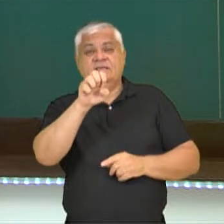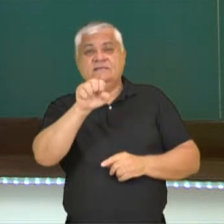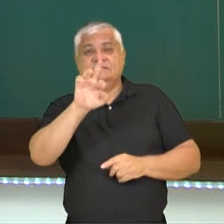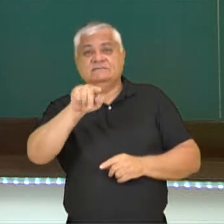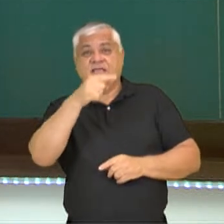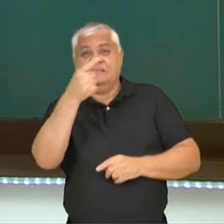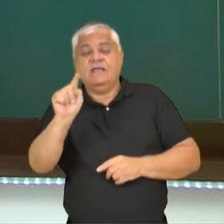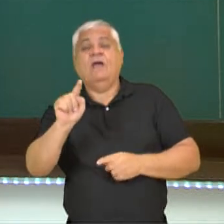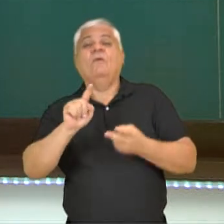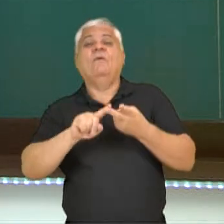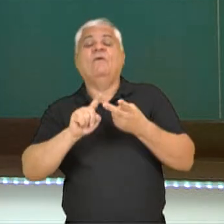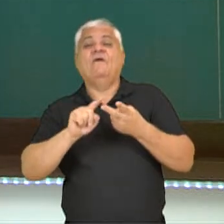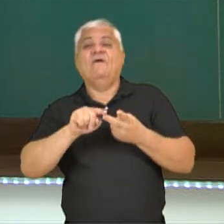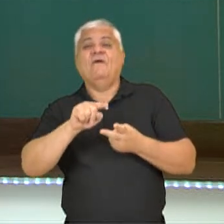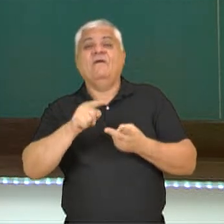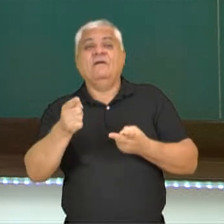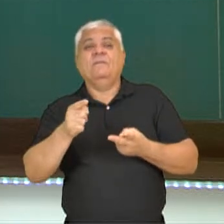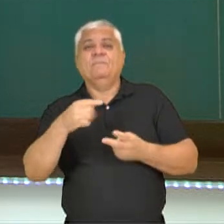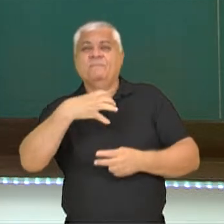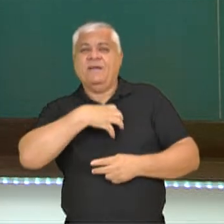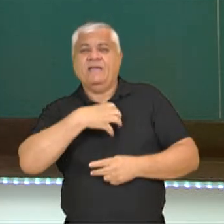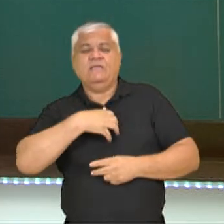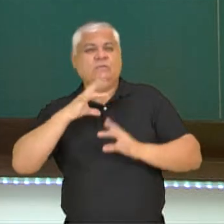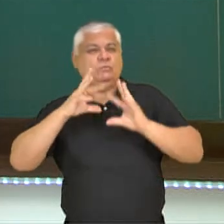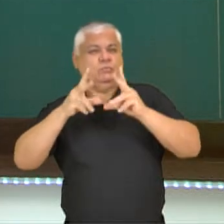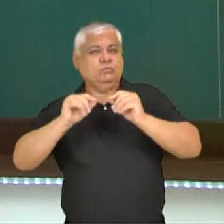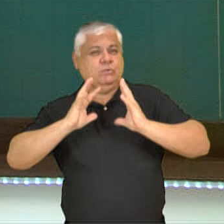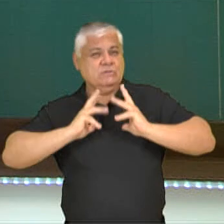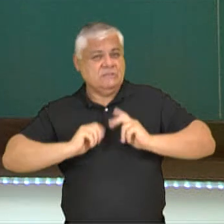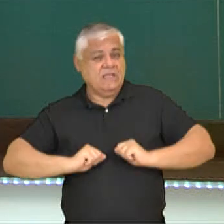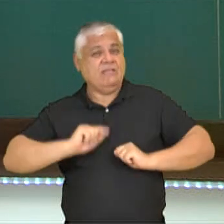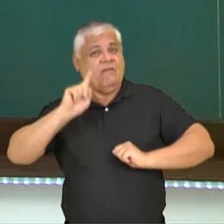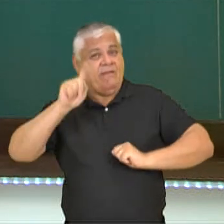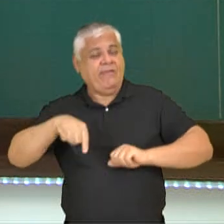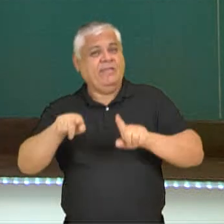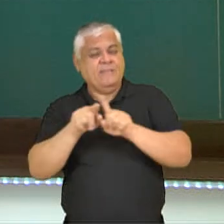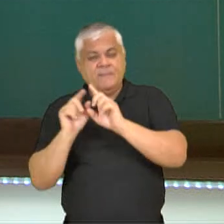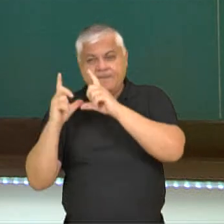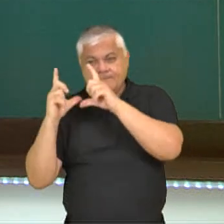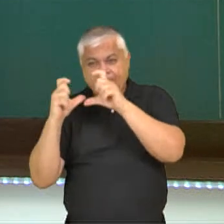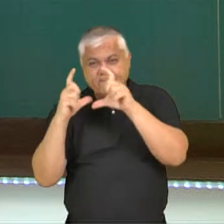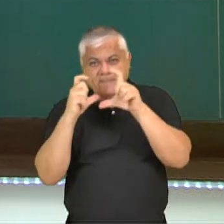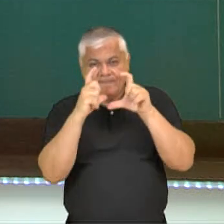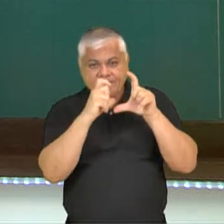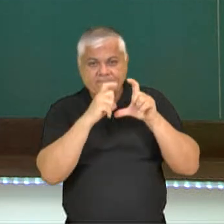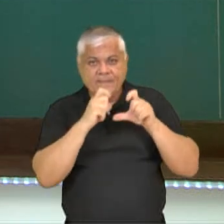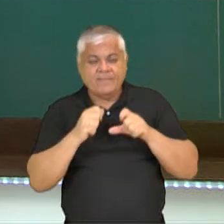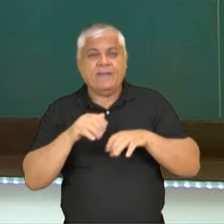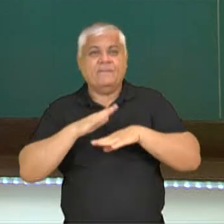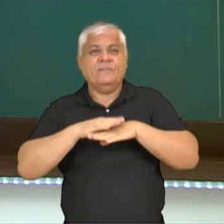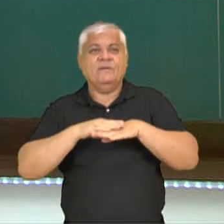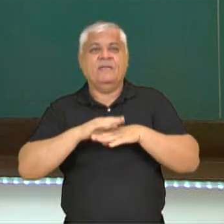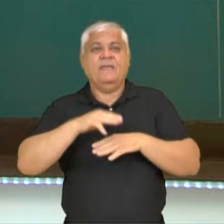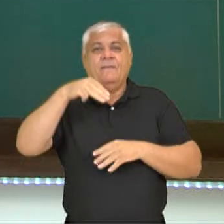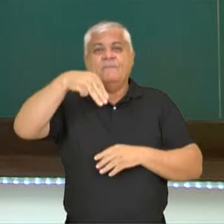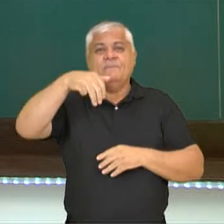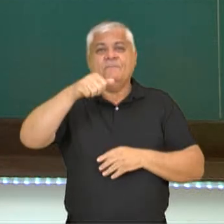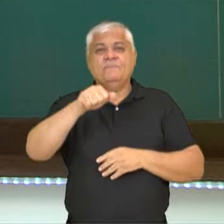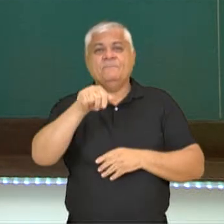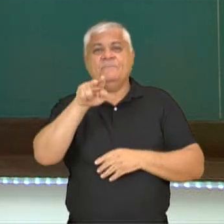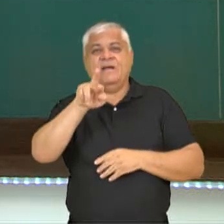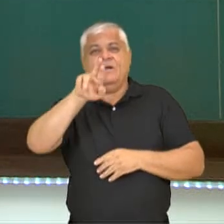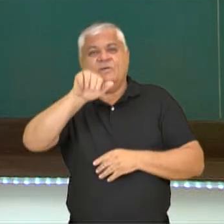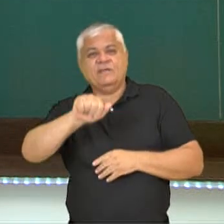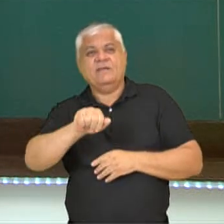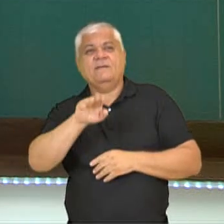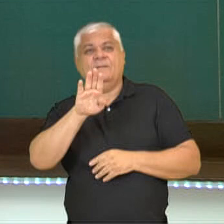Bahia de Todos os Santos são interpretadas pelas lentes da fotógrafa Maura Bisiliat. E para amarrar